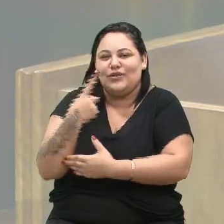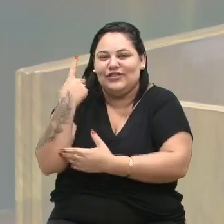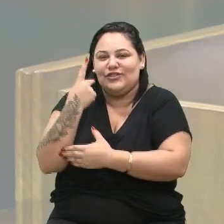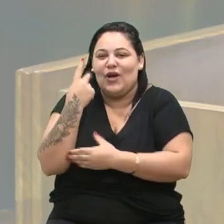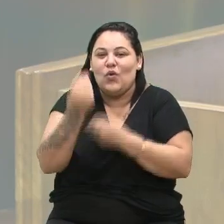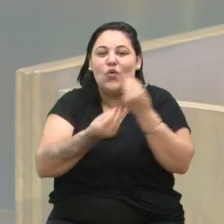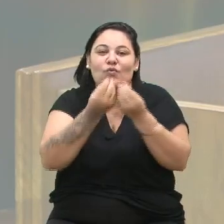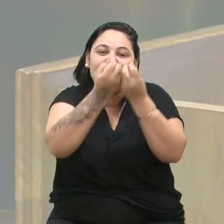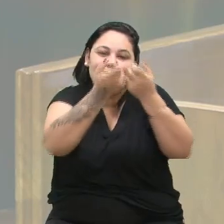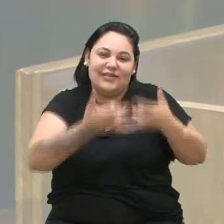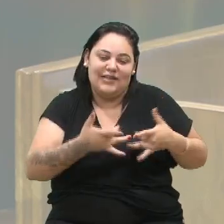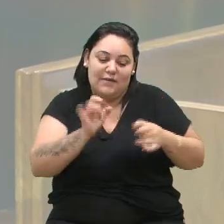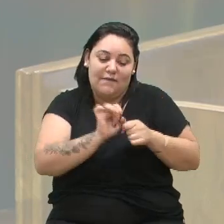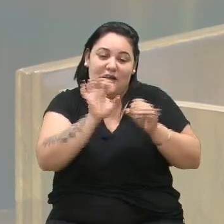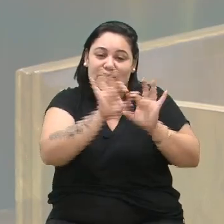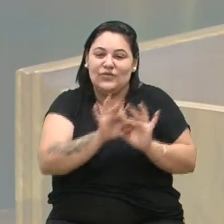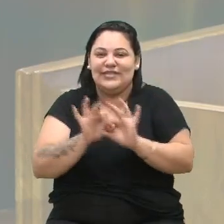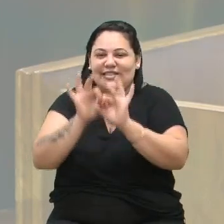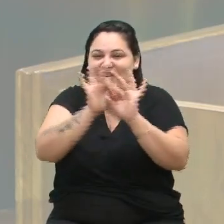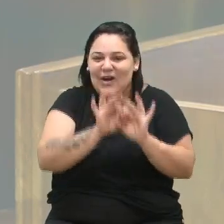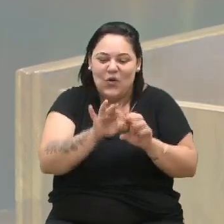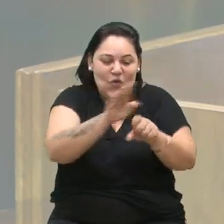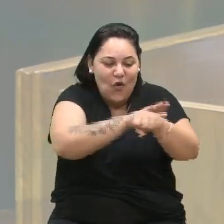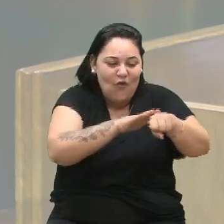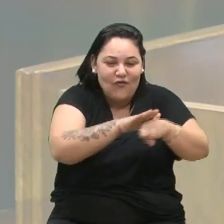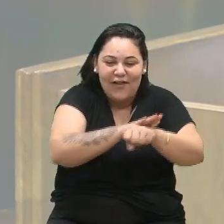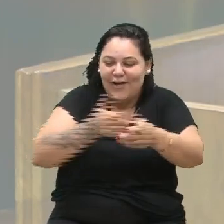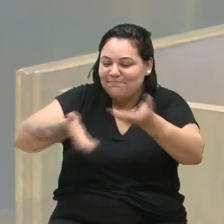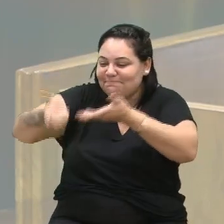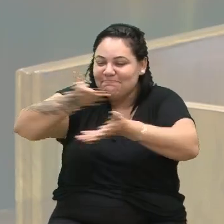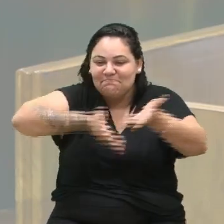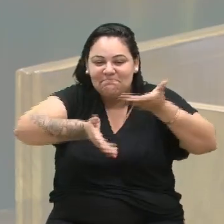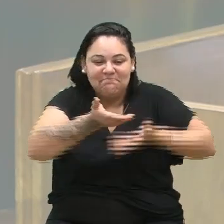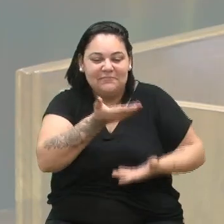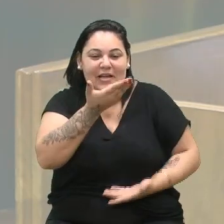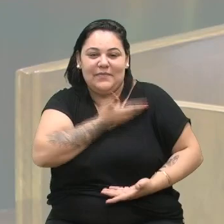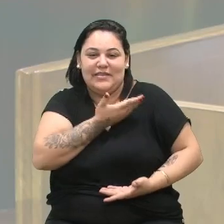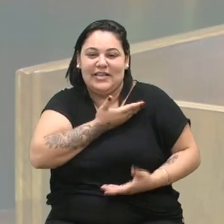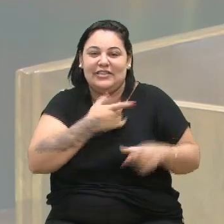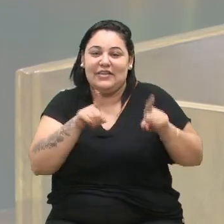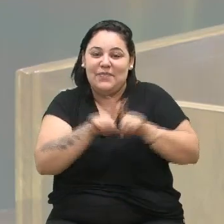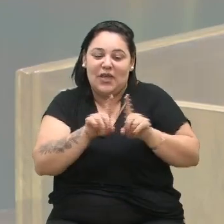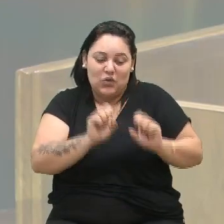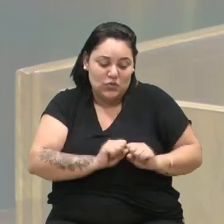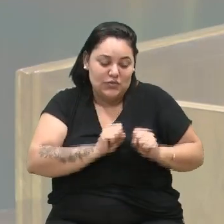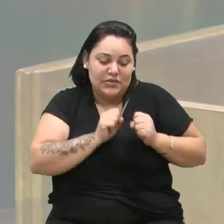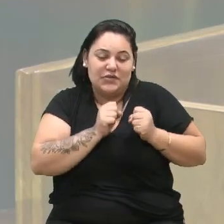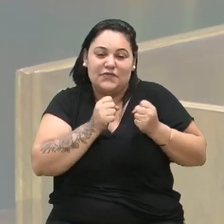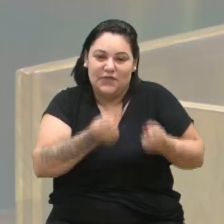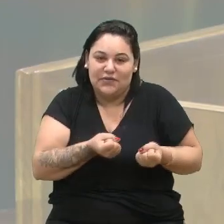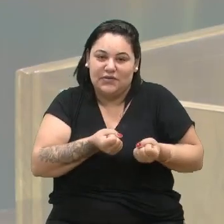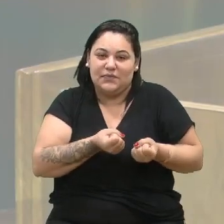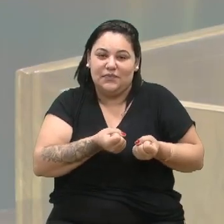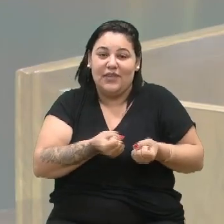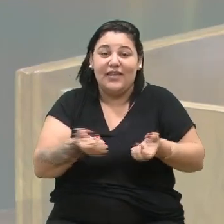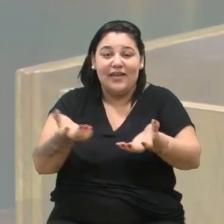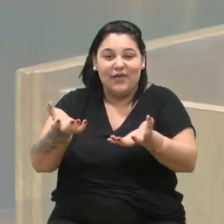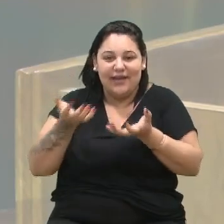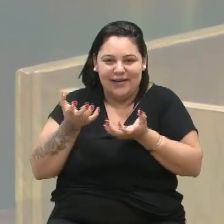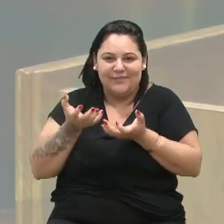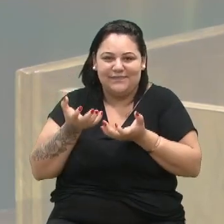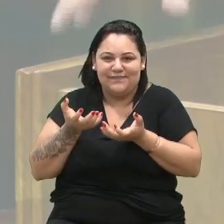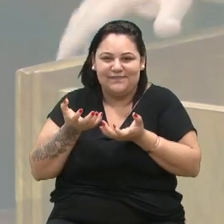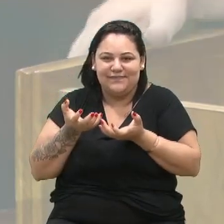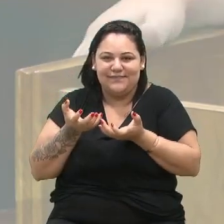faz com união, se faz com diálogo, se faz com amizade e se faz com dedicação. E é isso que eu quero promover na nossa